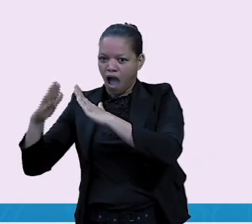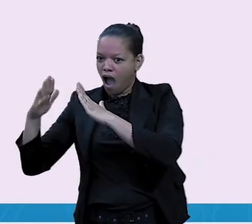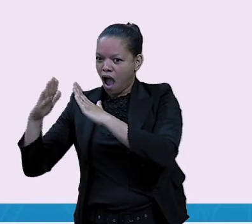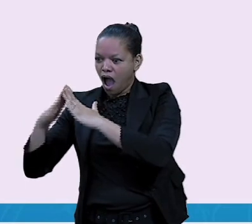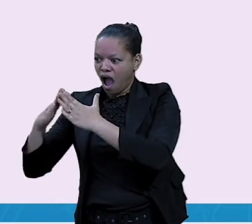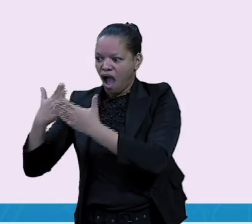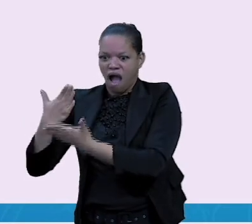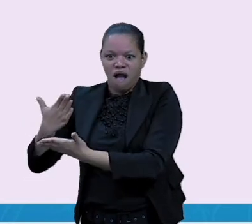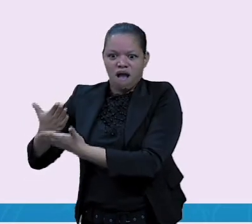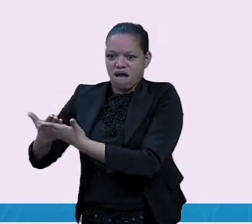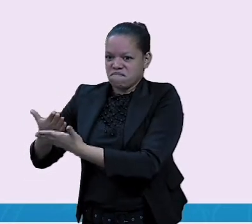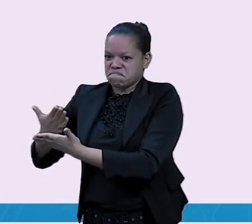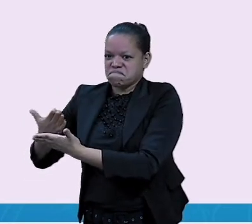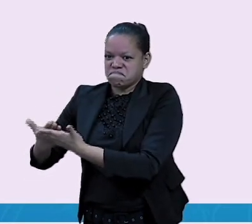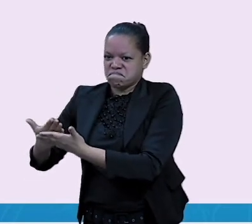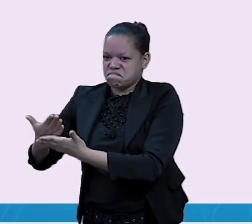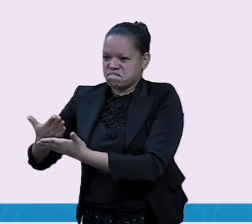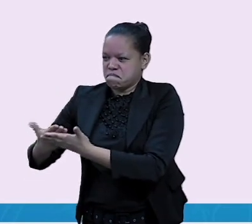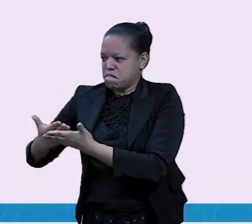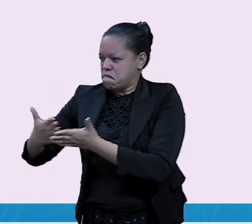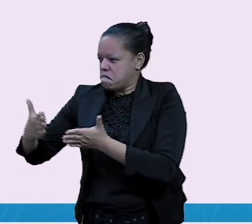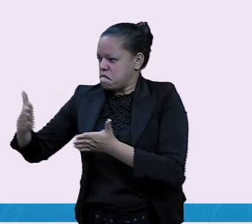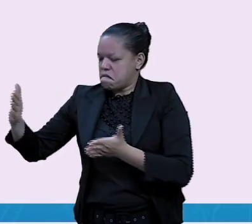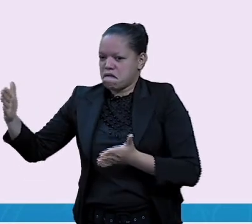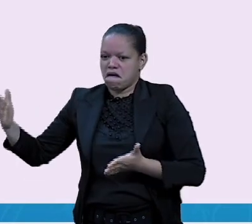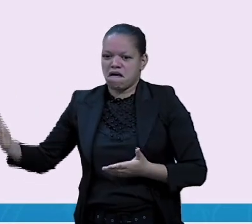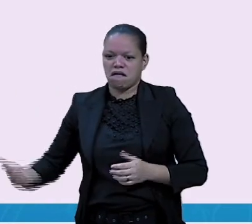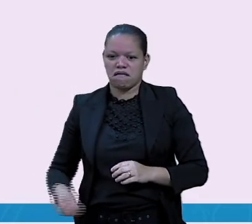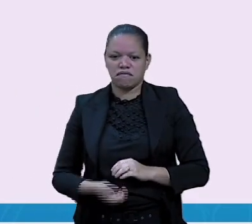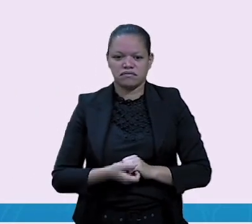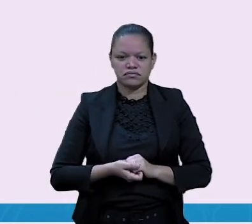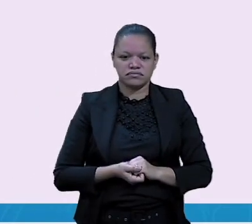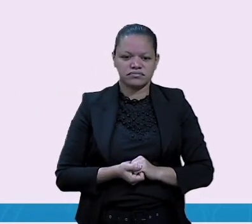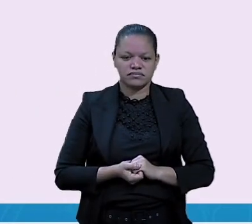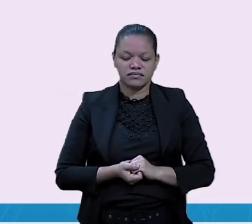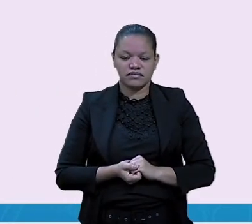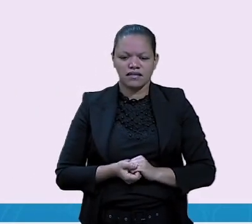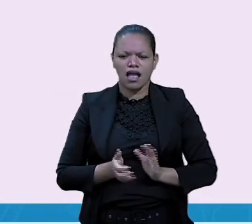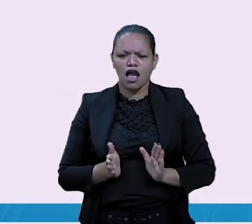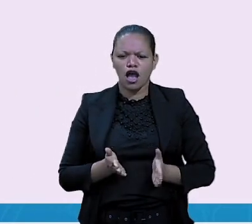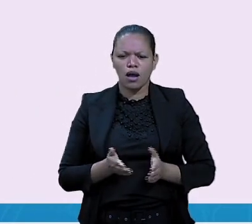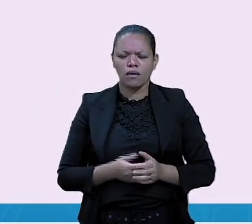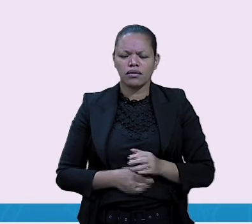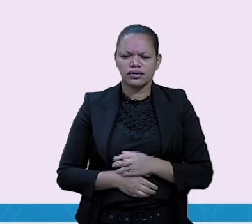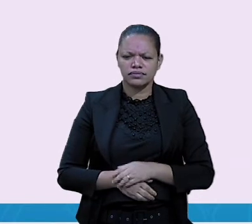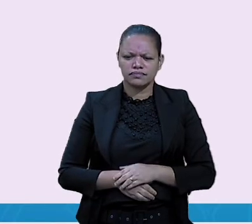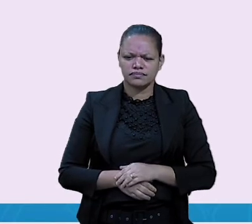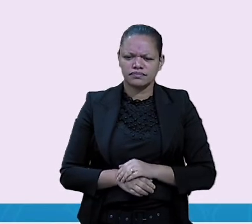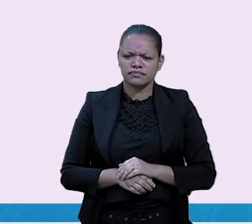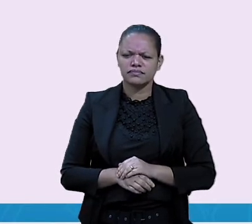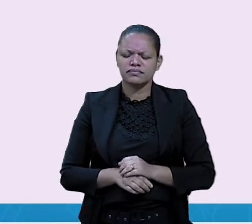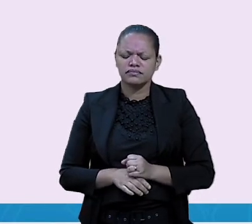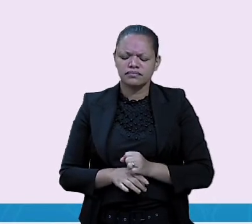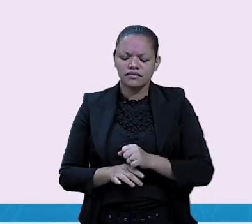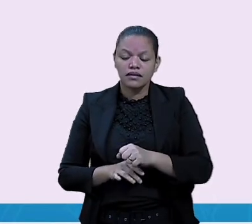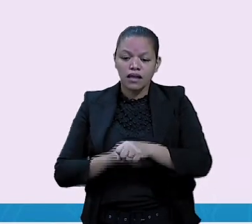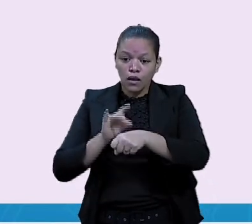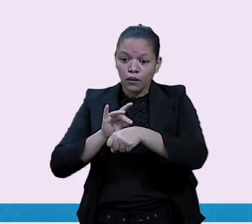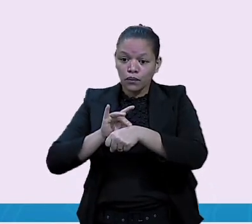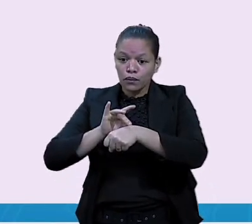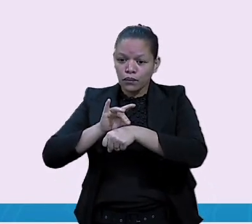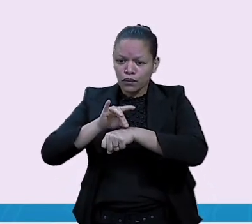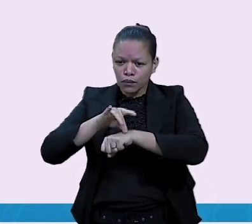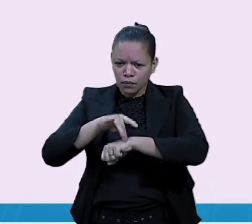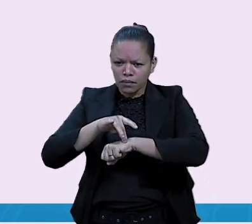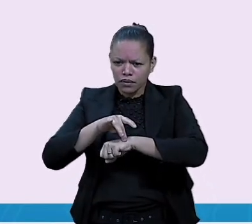Escolão, né, porque ela é muito grande. Agora, a segunda palavra, formiga. O diminutivo